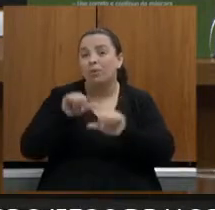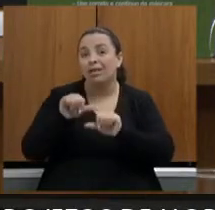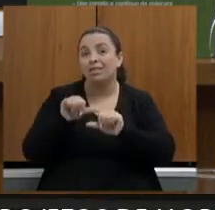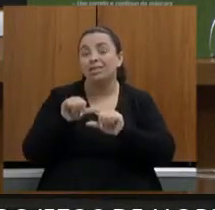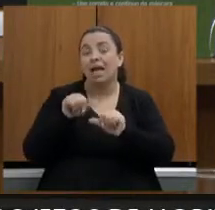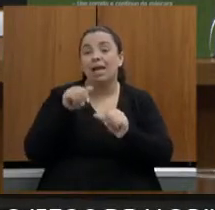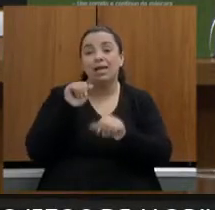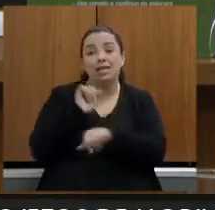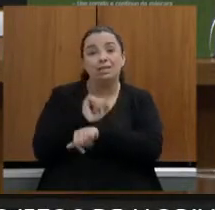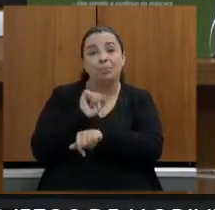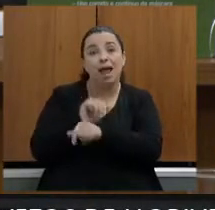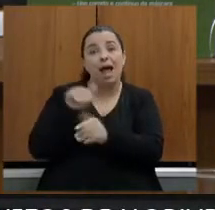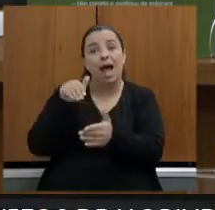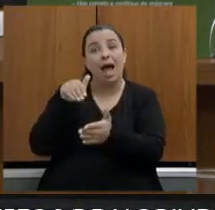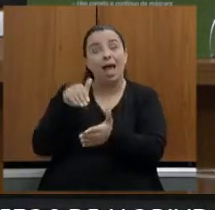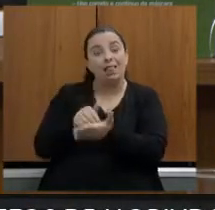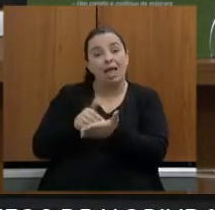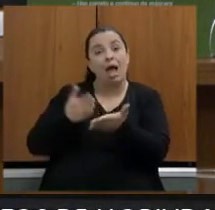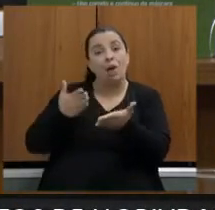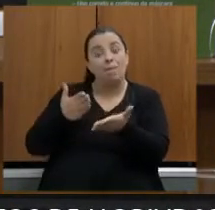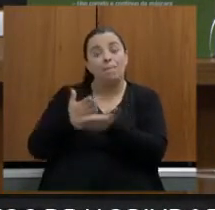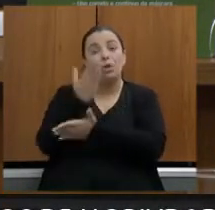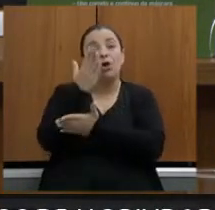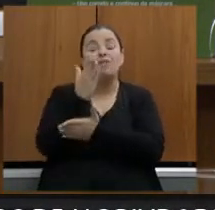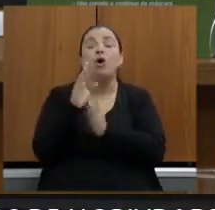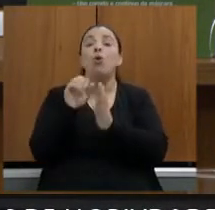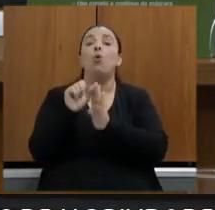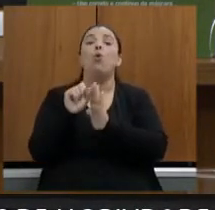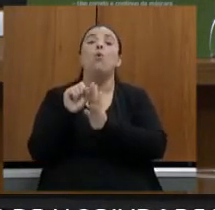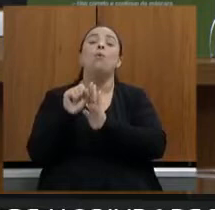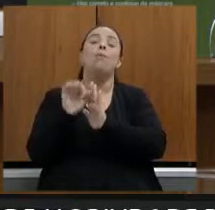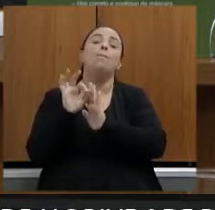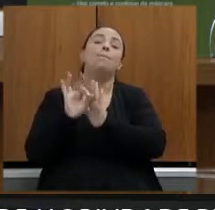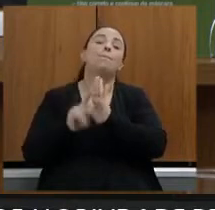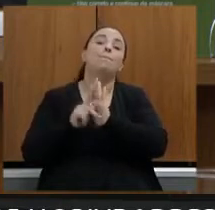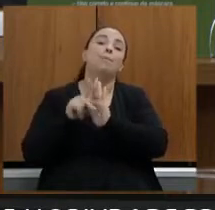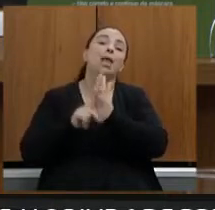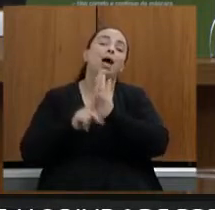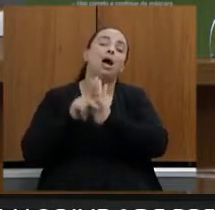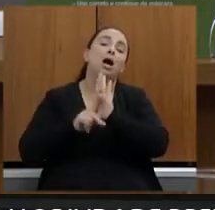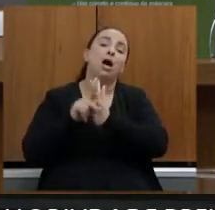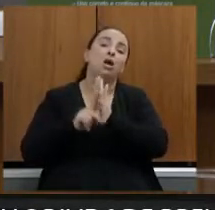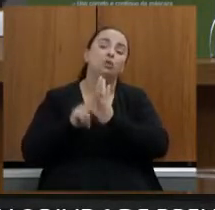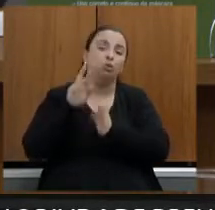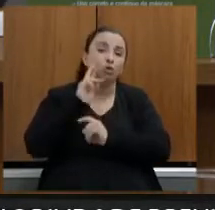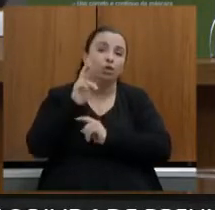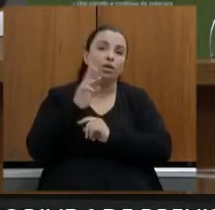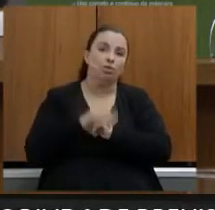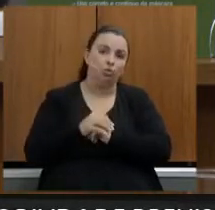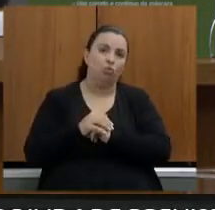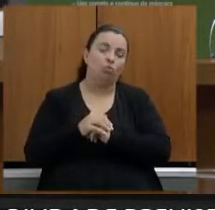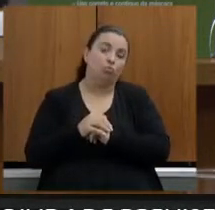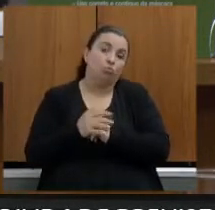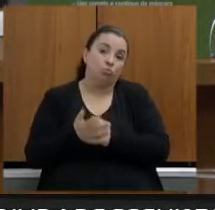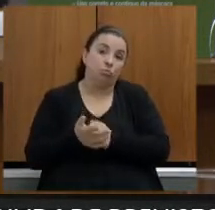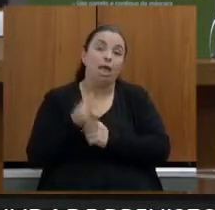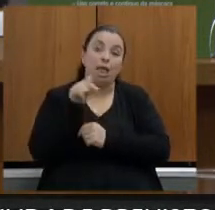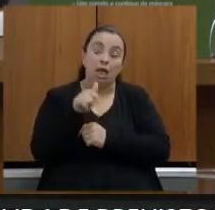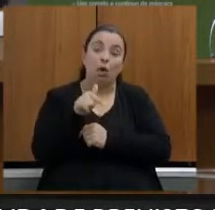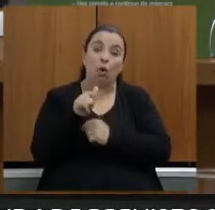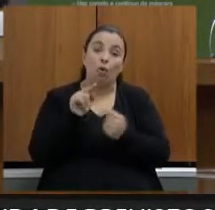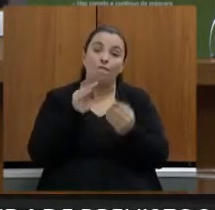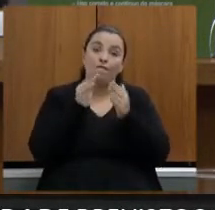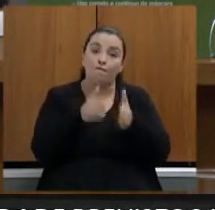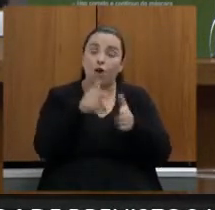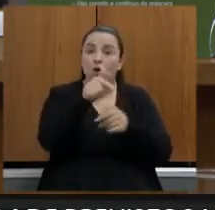restrições ao parcelamento a expansão na região em questão de Vargas das Flores mas é